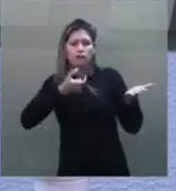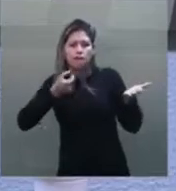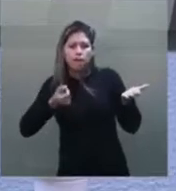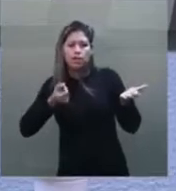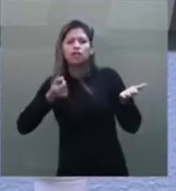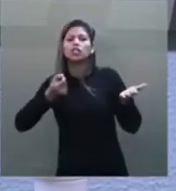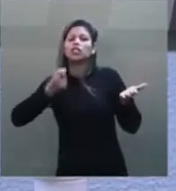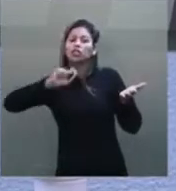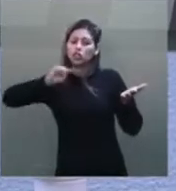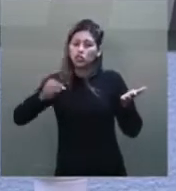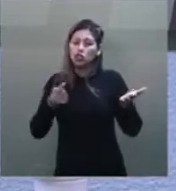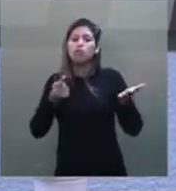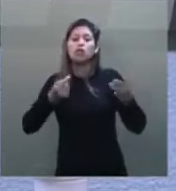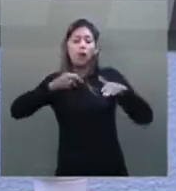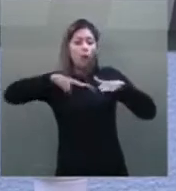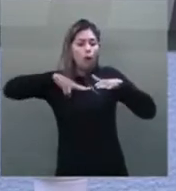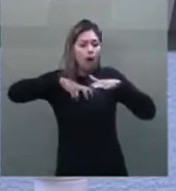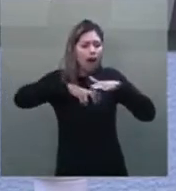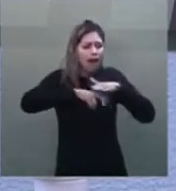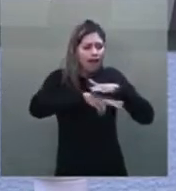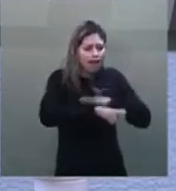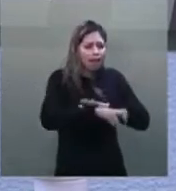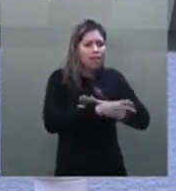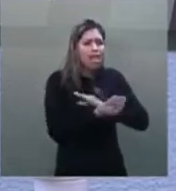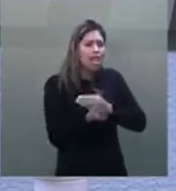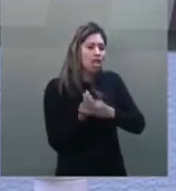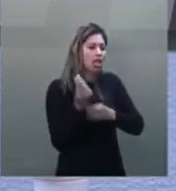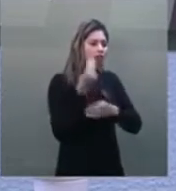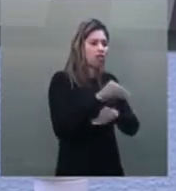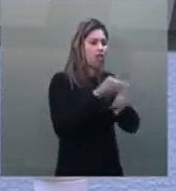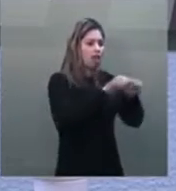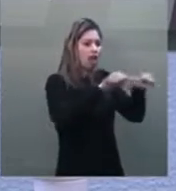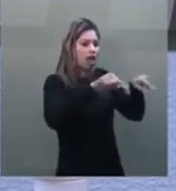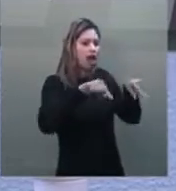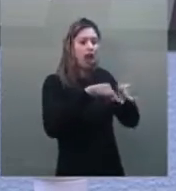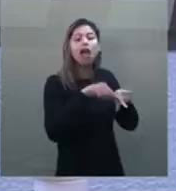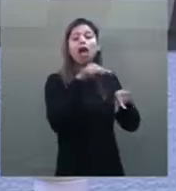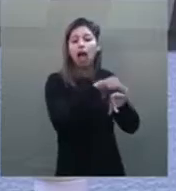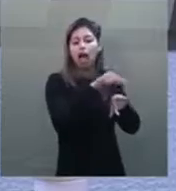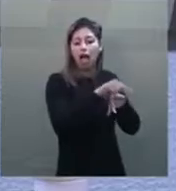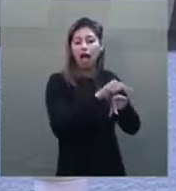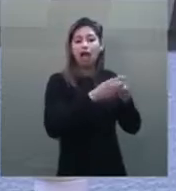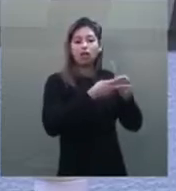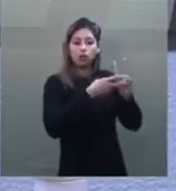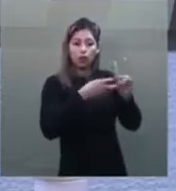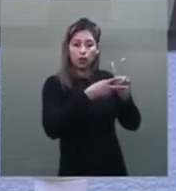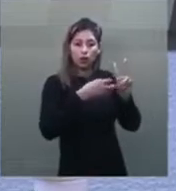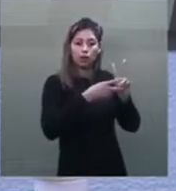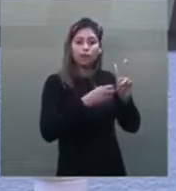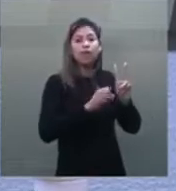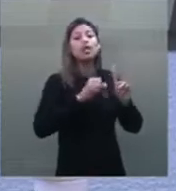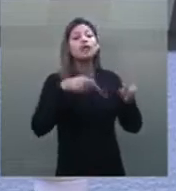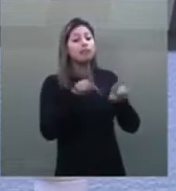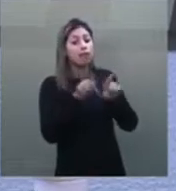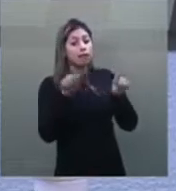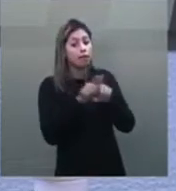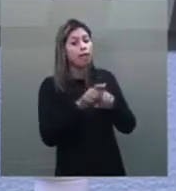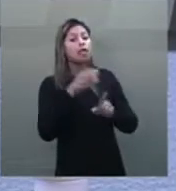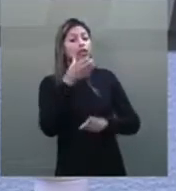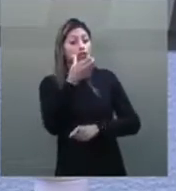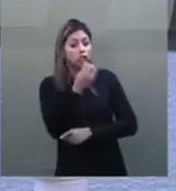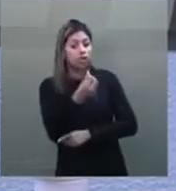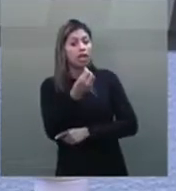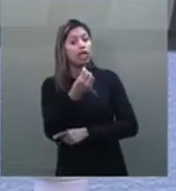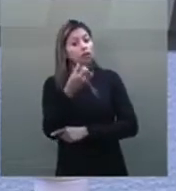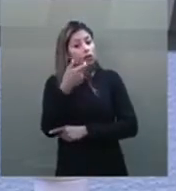Yanomami? Quando que vão tirar as 6 mil cabeças de gado que estão dentro da terra indígena Urueuauau?